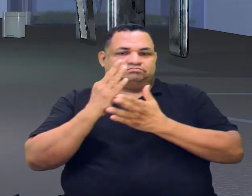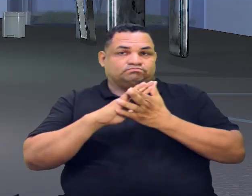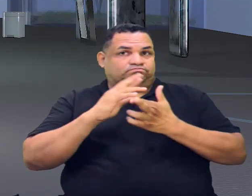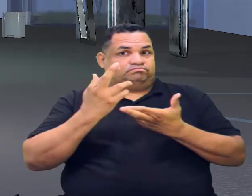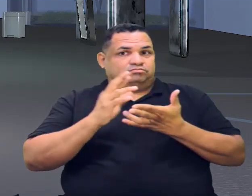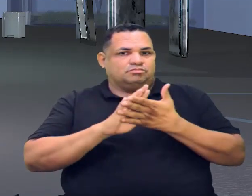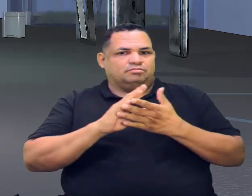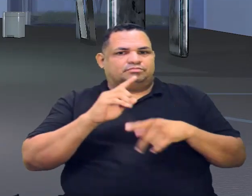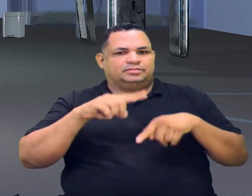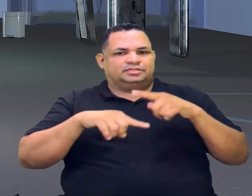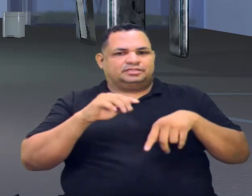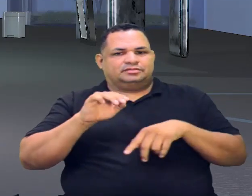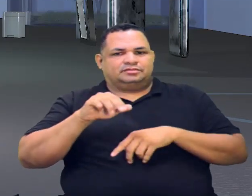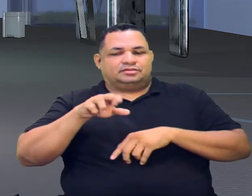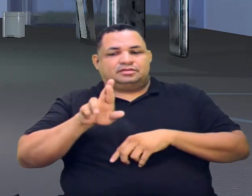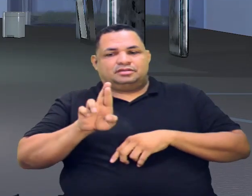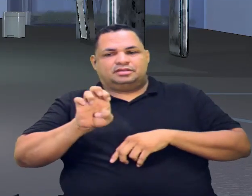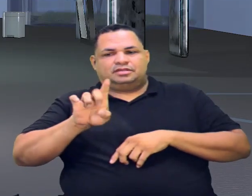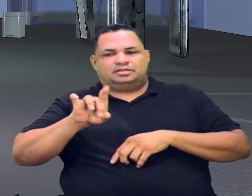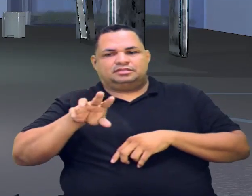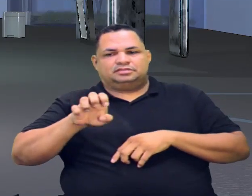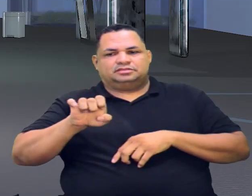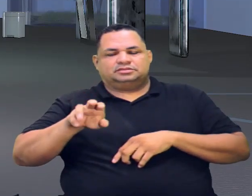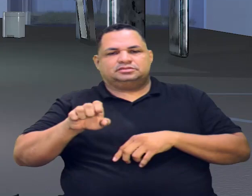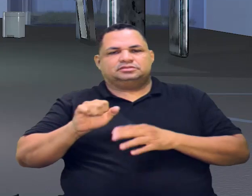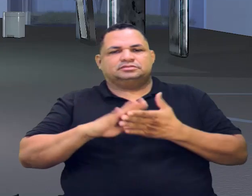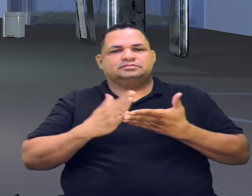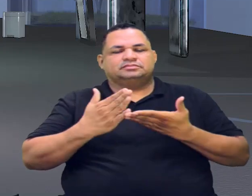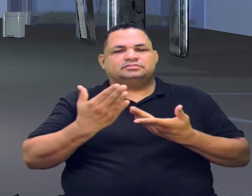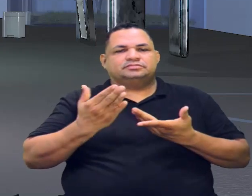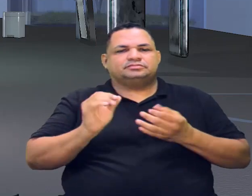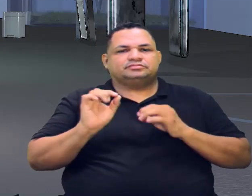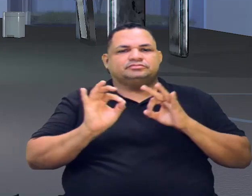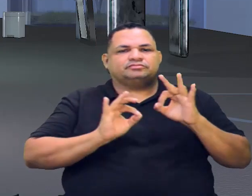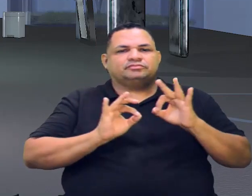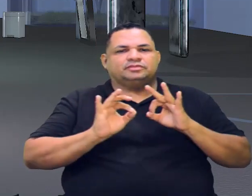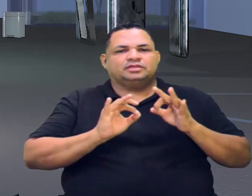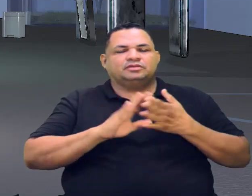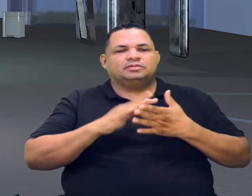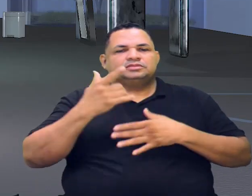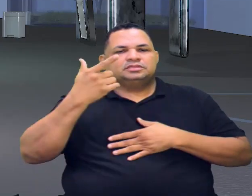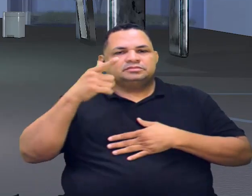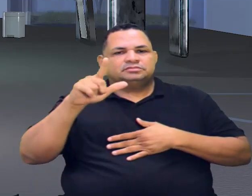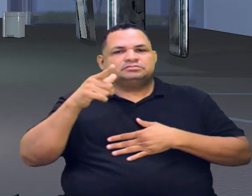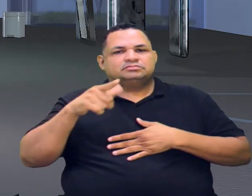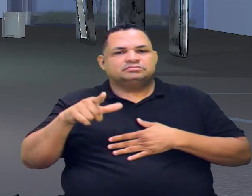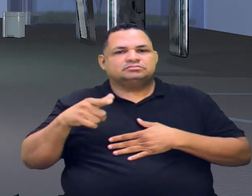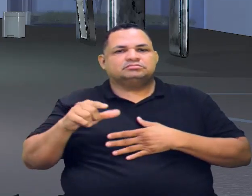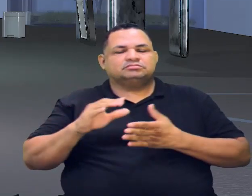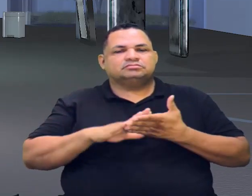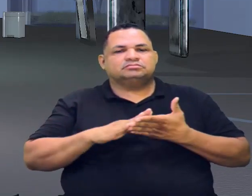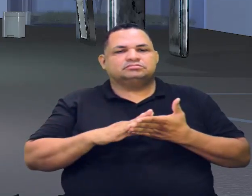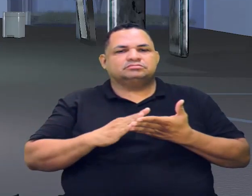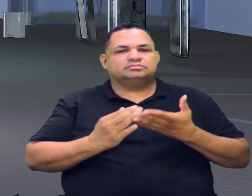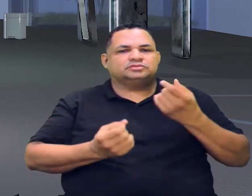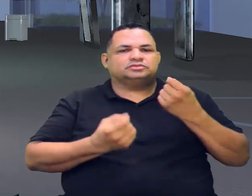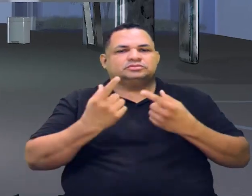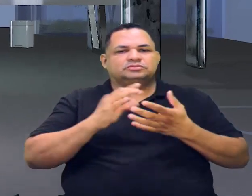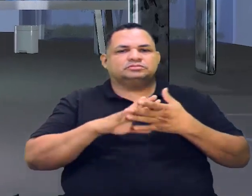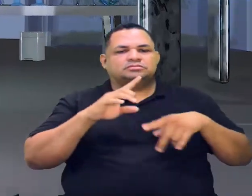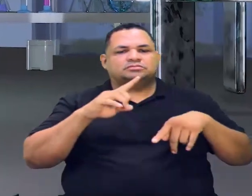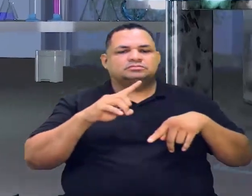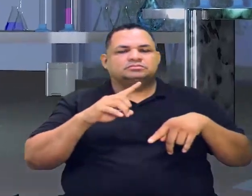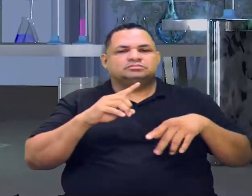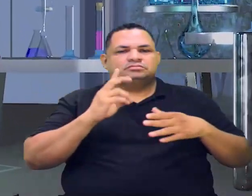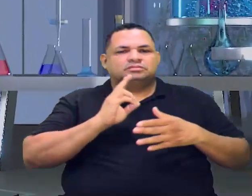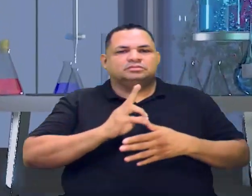reagentes. Então, assim, o mecanismo de reação acaba se repetindo em alguns dos processos. Então, se você